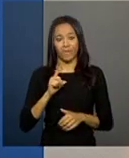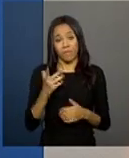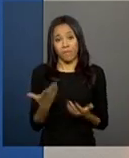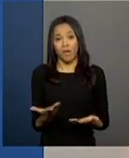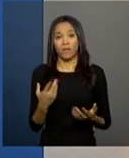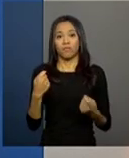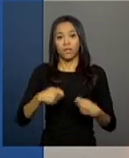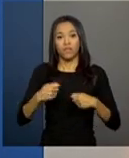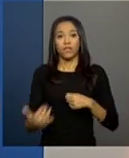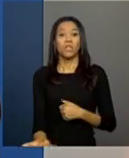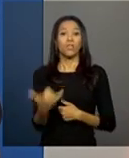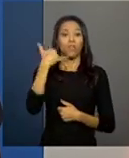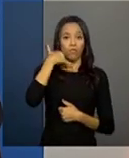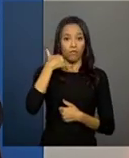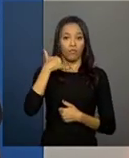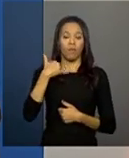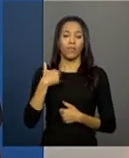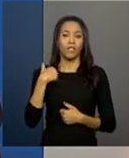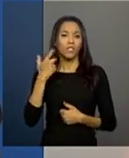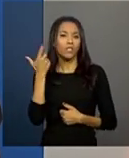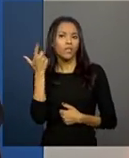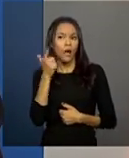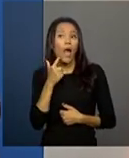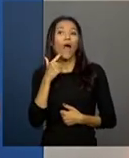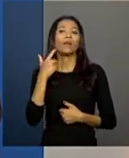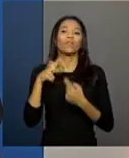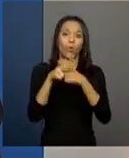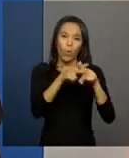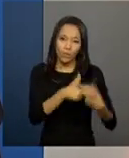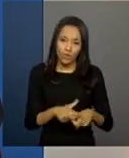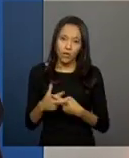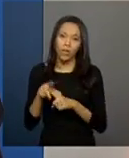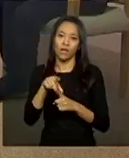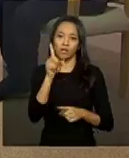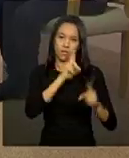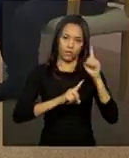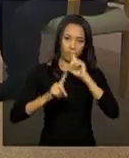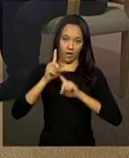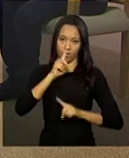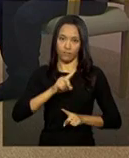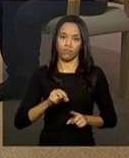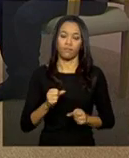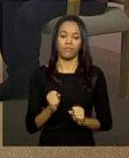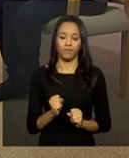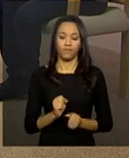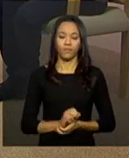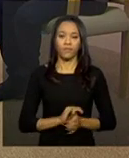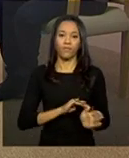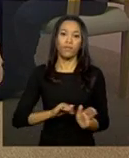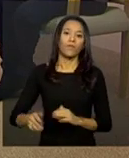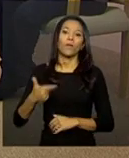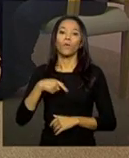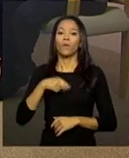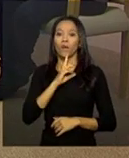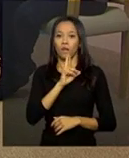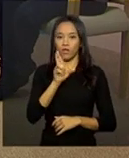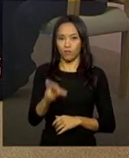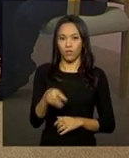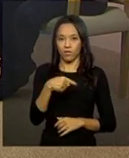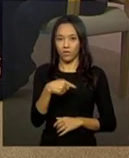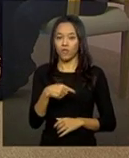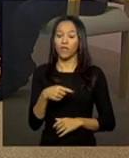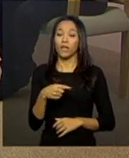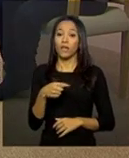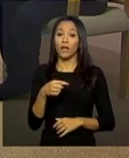e consertar as falhas. Pode ser uma grande falha. Lúcia, e para essas colegas também de